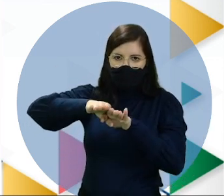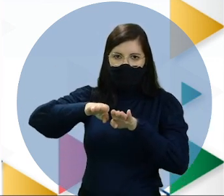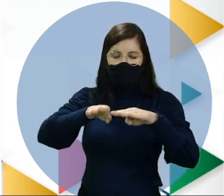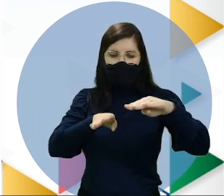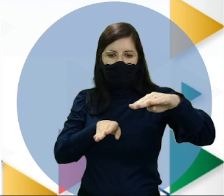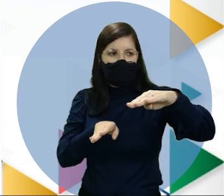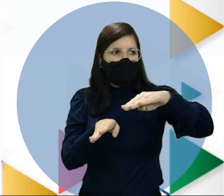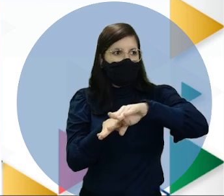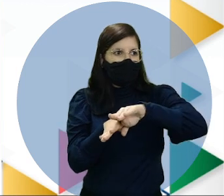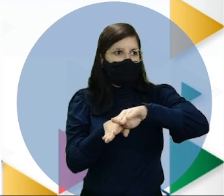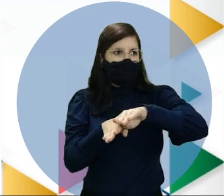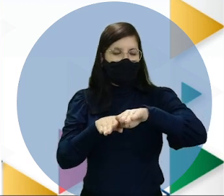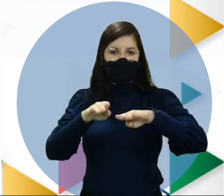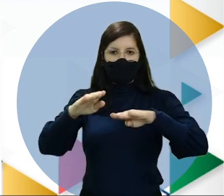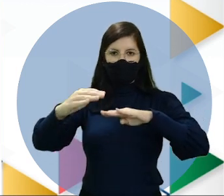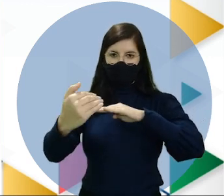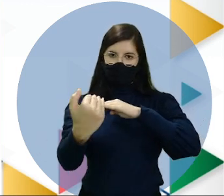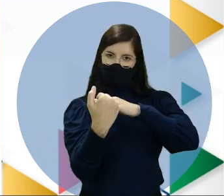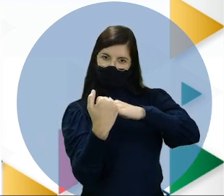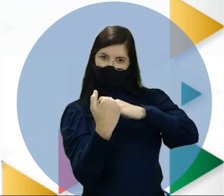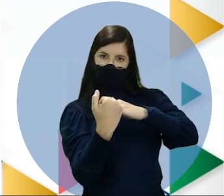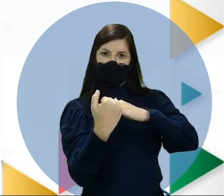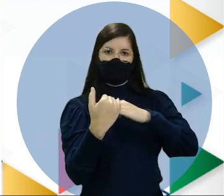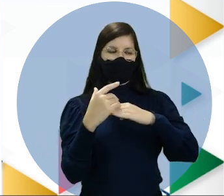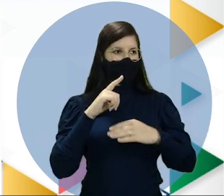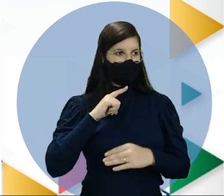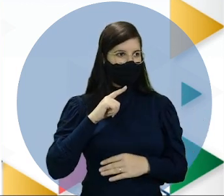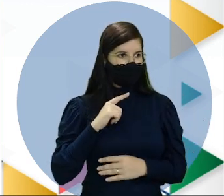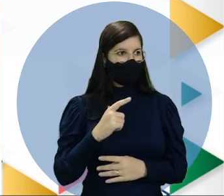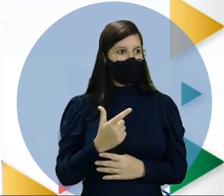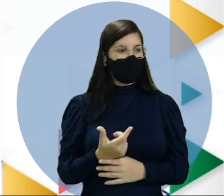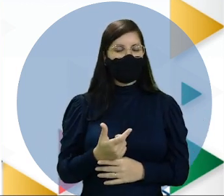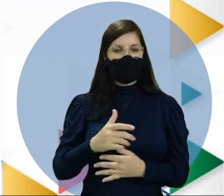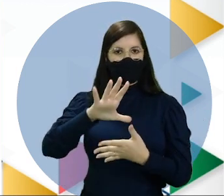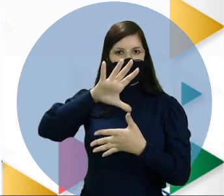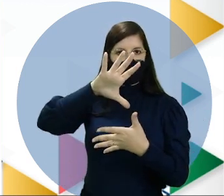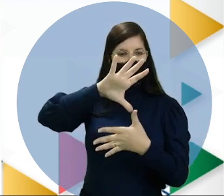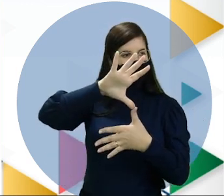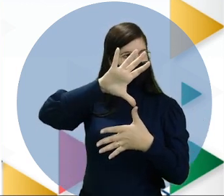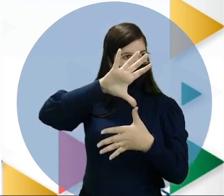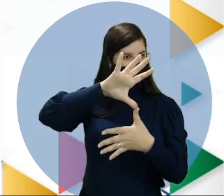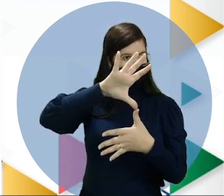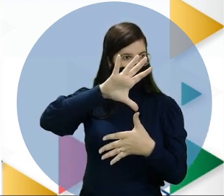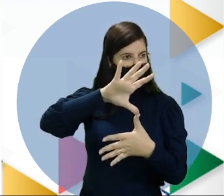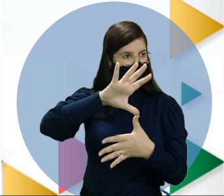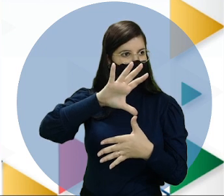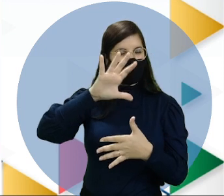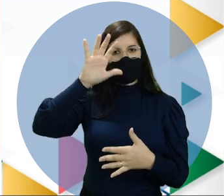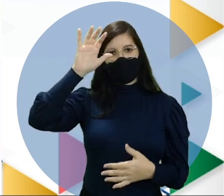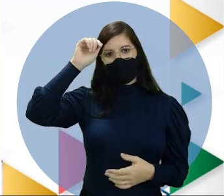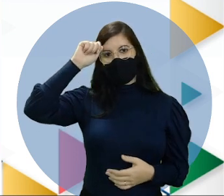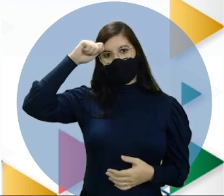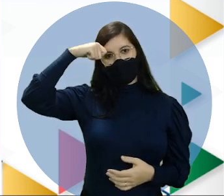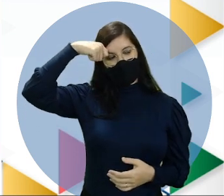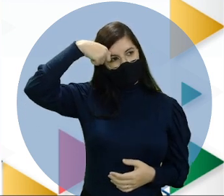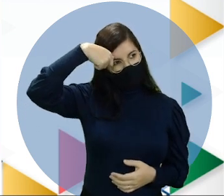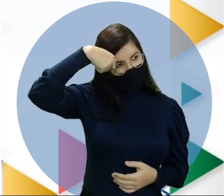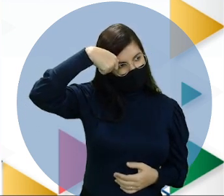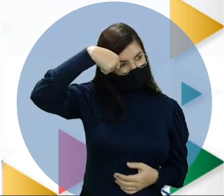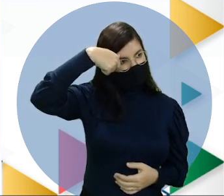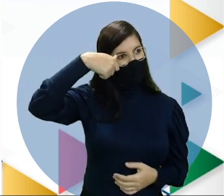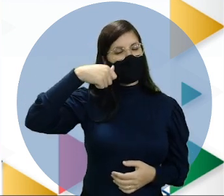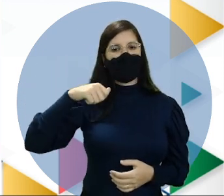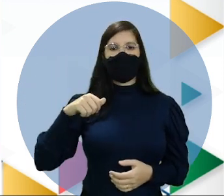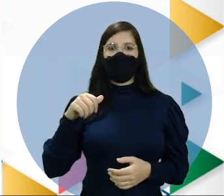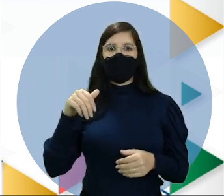quebra-cabeça daí, onde a gente tem a América do Sul, ligada à África do Sul, ligada à